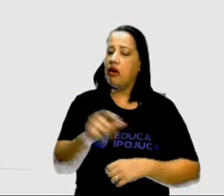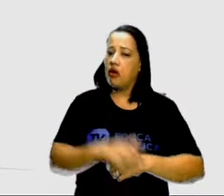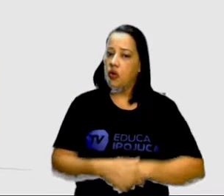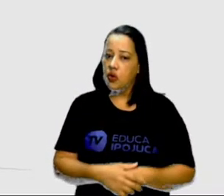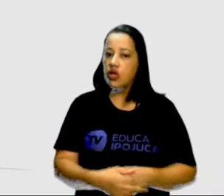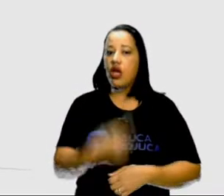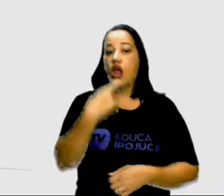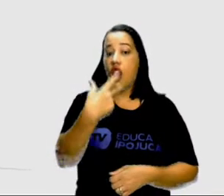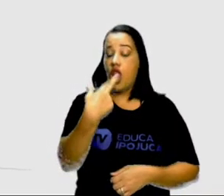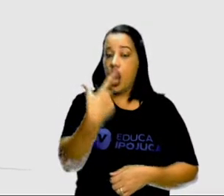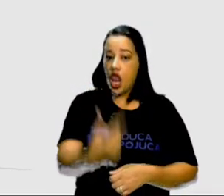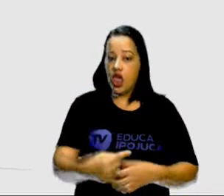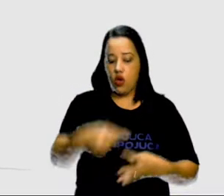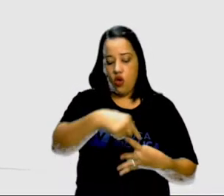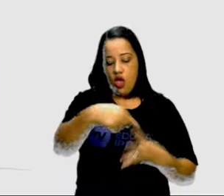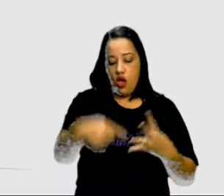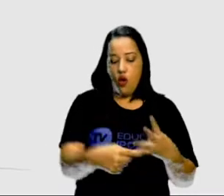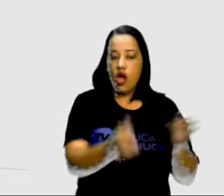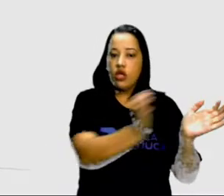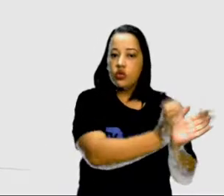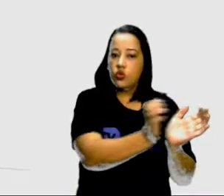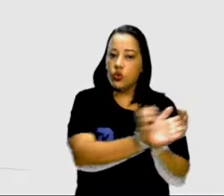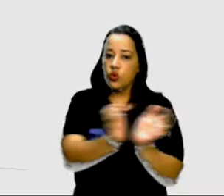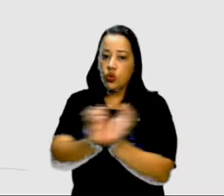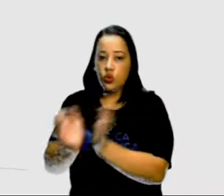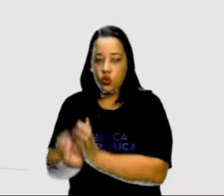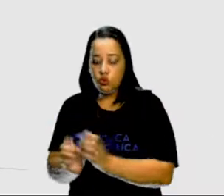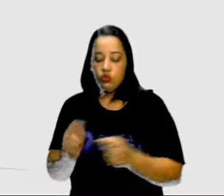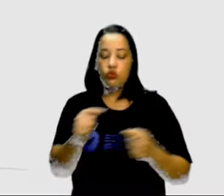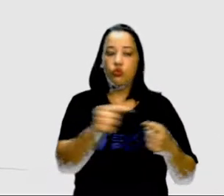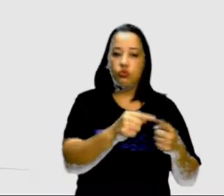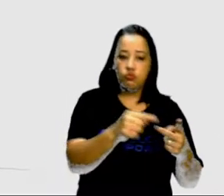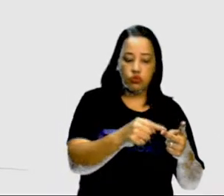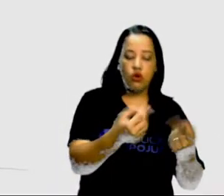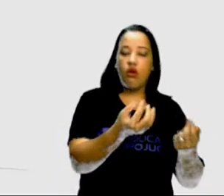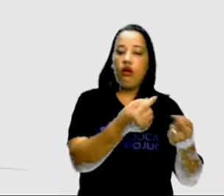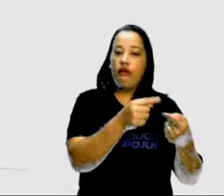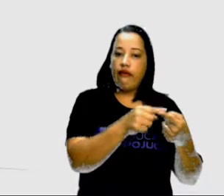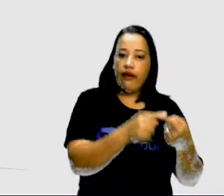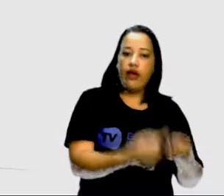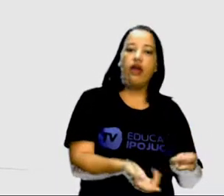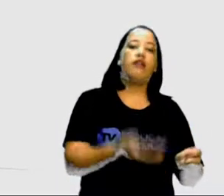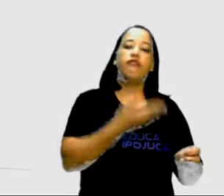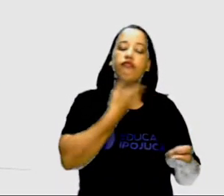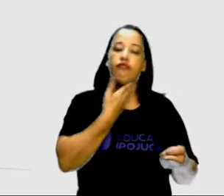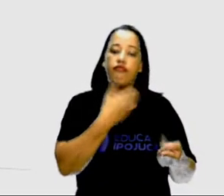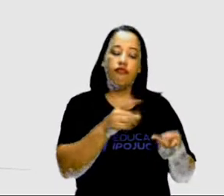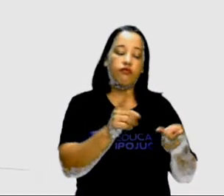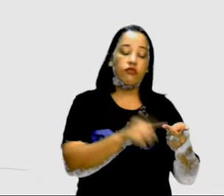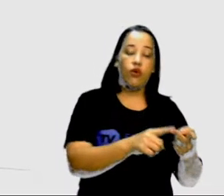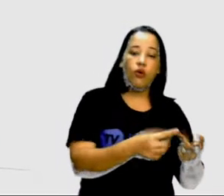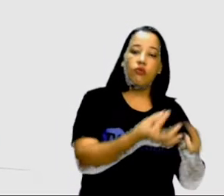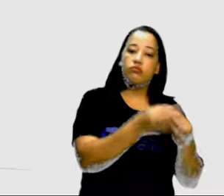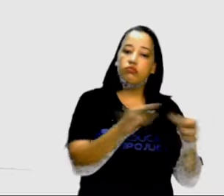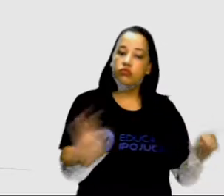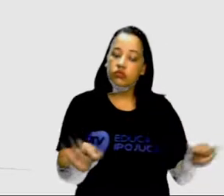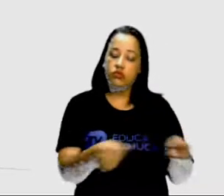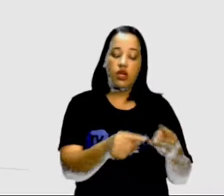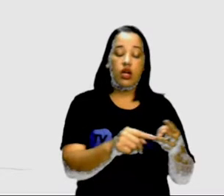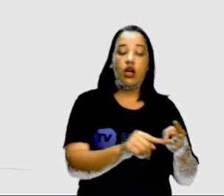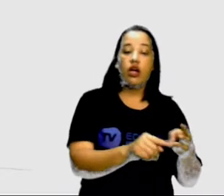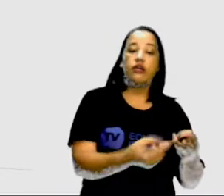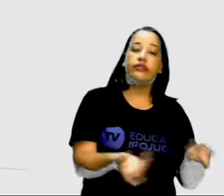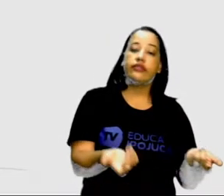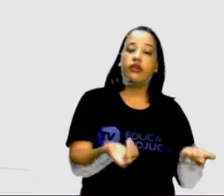Ela é dividida em quatro categorias. Fônica, sintática, morfológica e semântica. O estilo também é uma